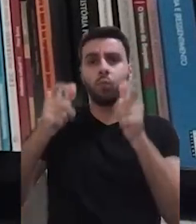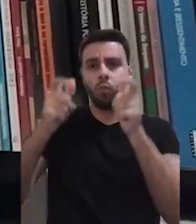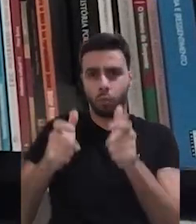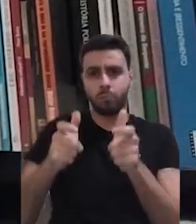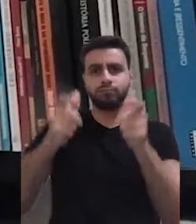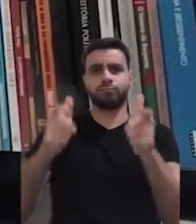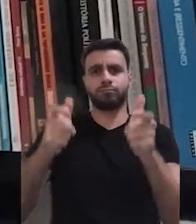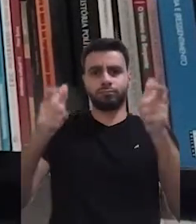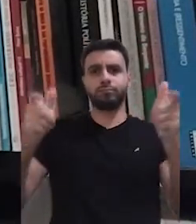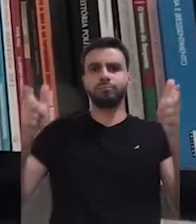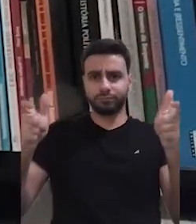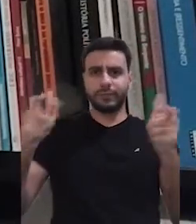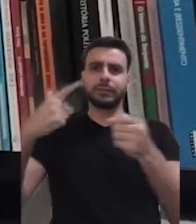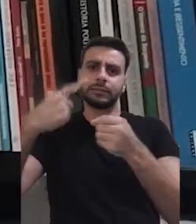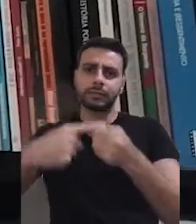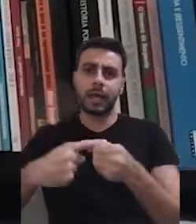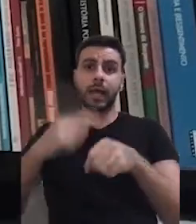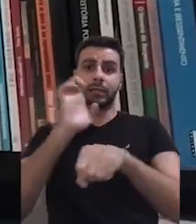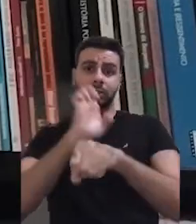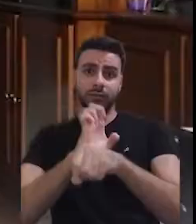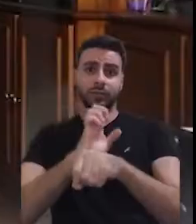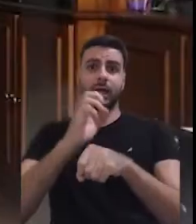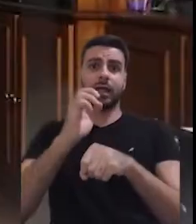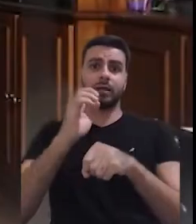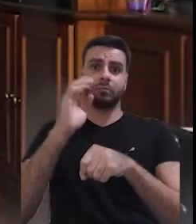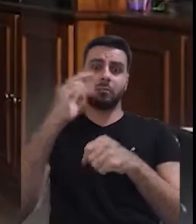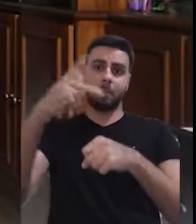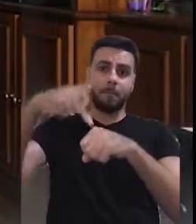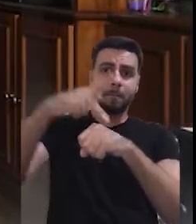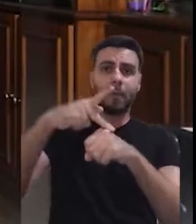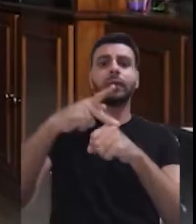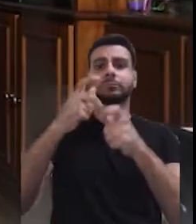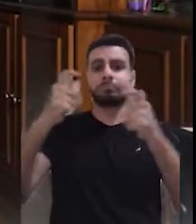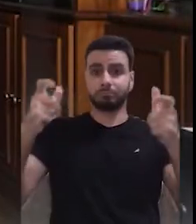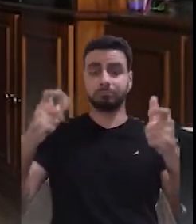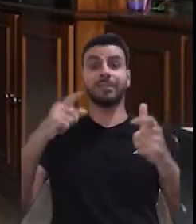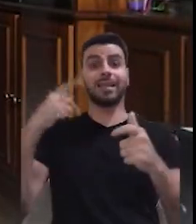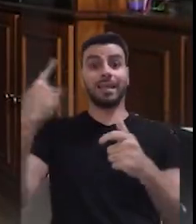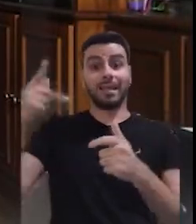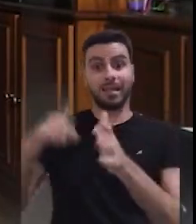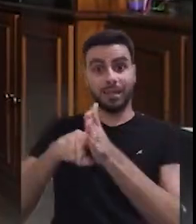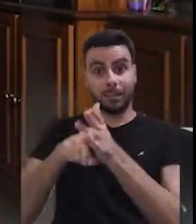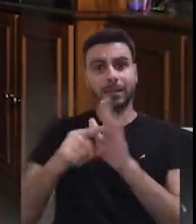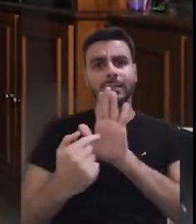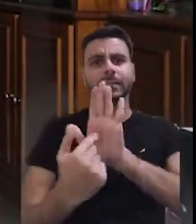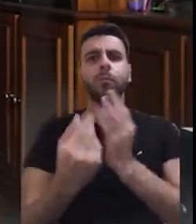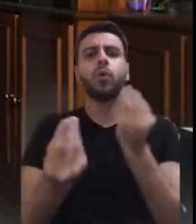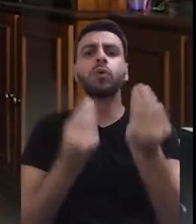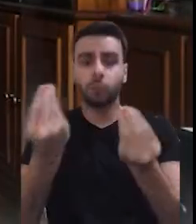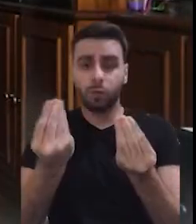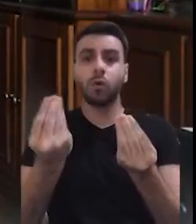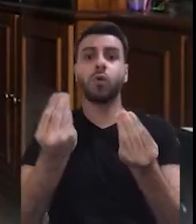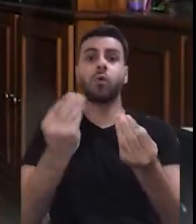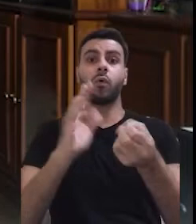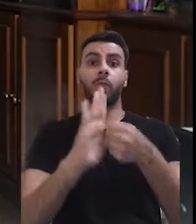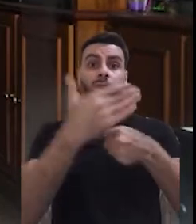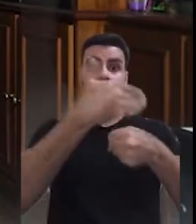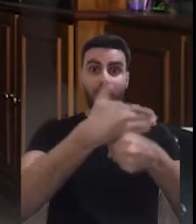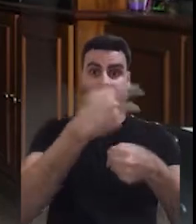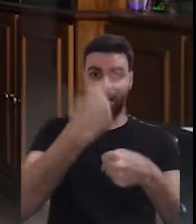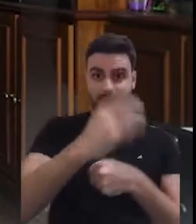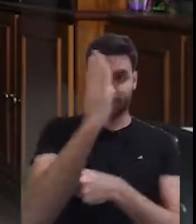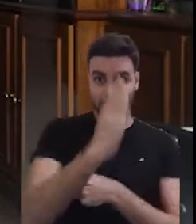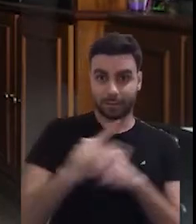local, regional ou global. No seu trabalho, os professores contextualizam o histórico do